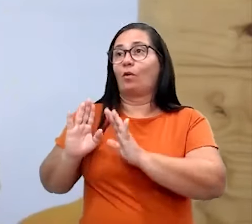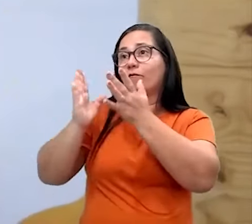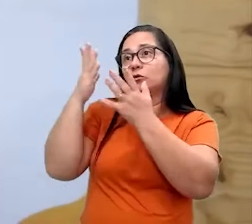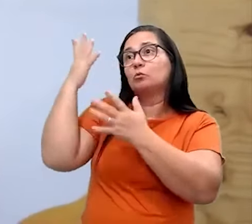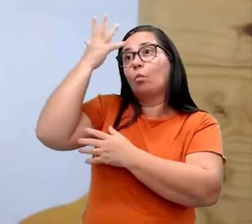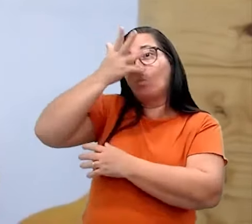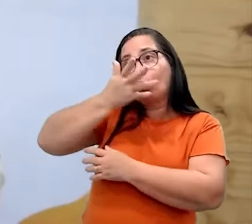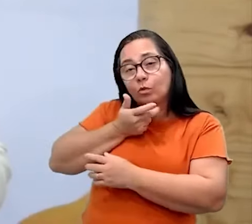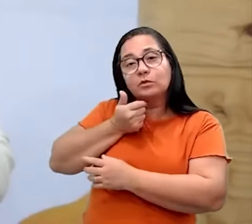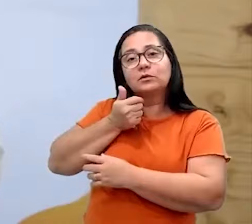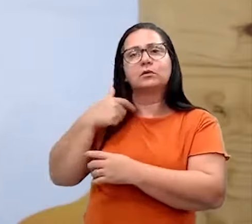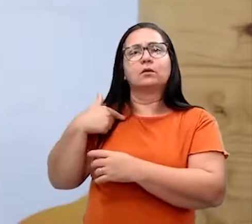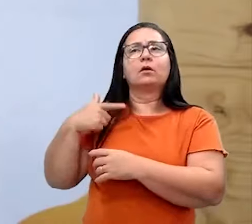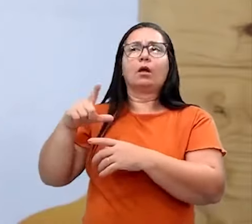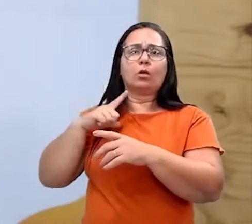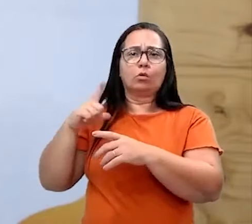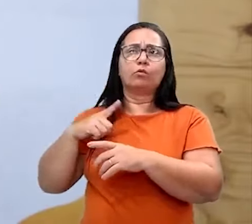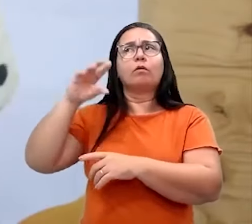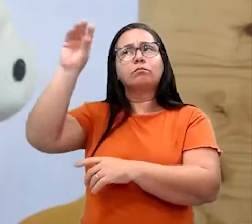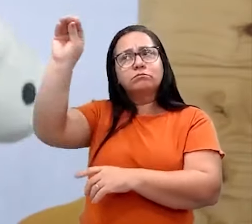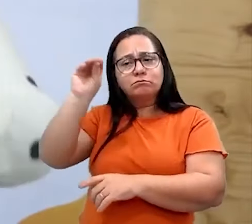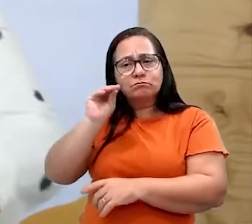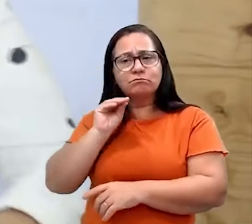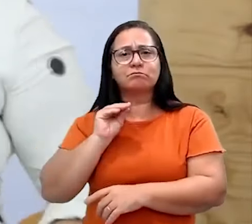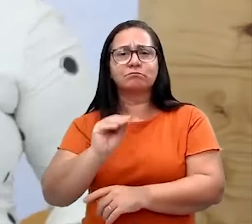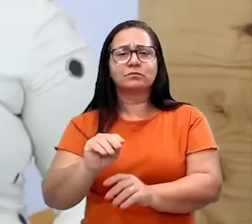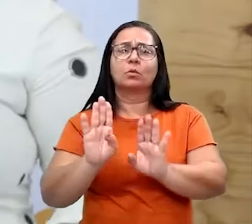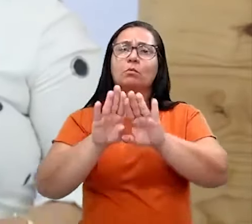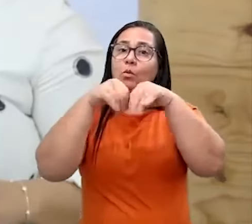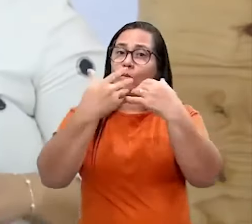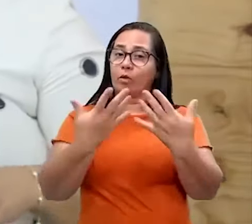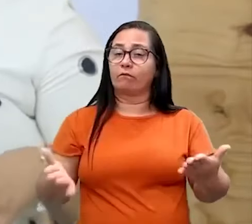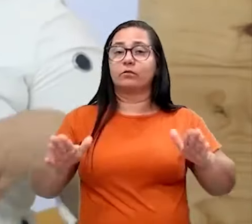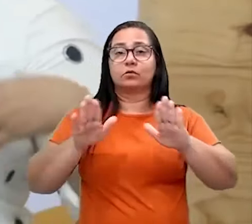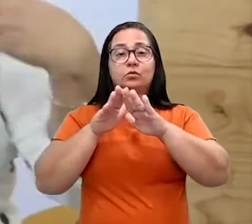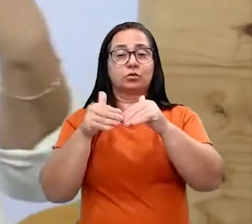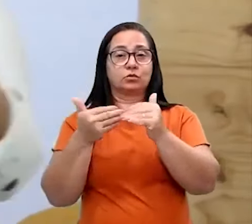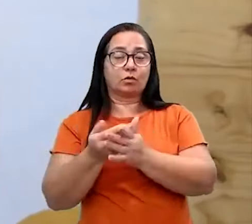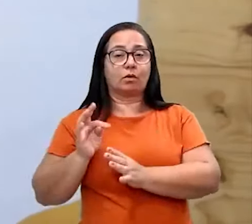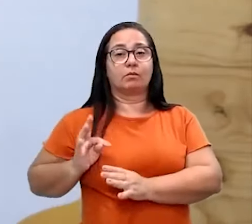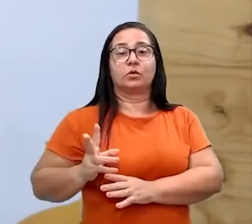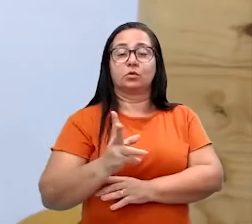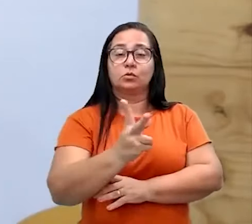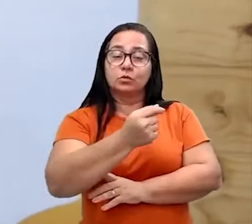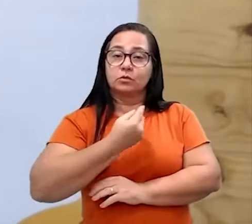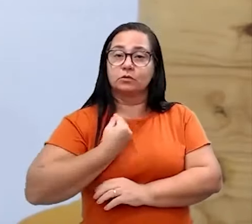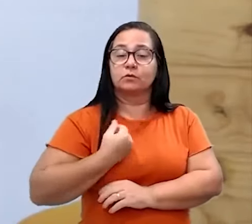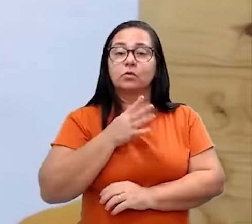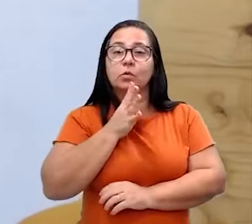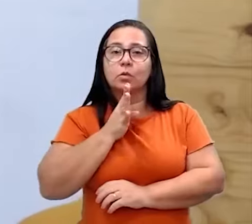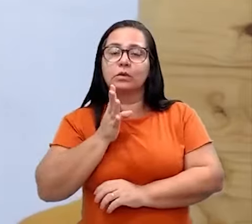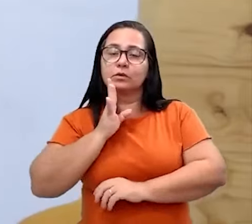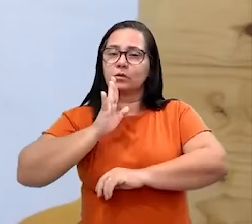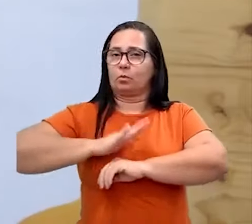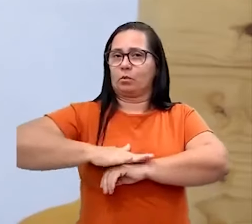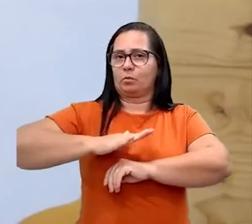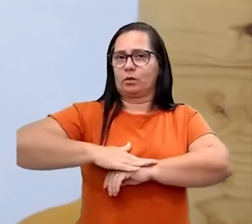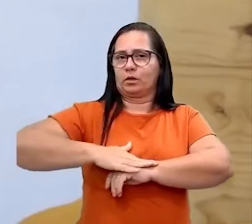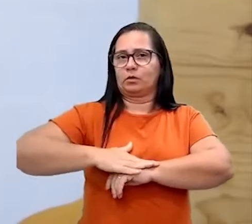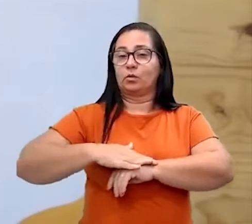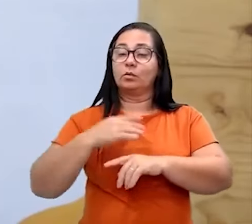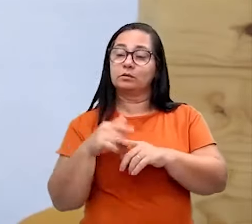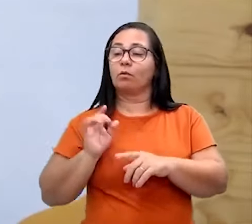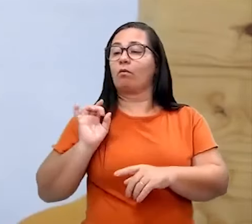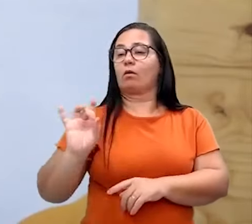bonita, e eu vou trazer aquela festividade para um evento no colégio, vou fazer com que todos vivenciem aquele momento. Então vai fazer com que